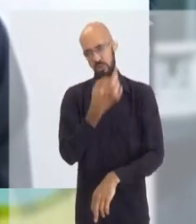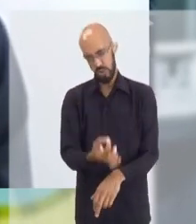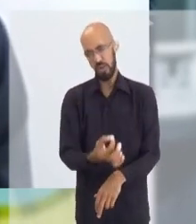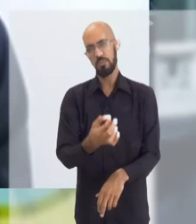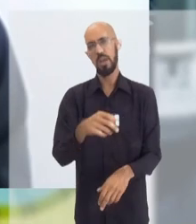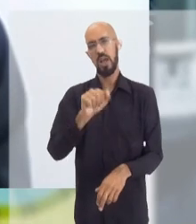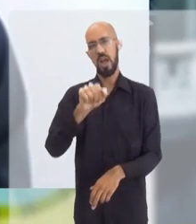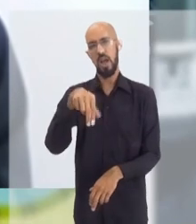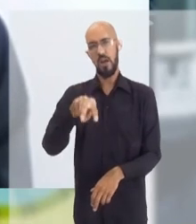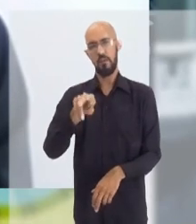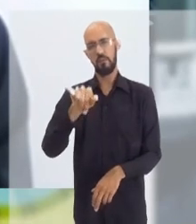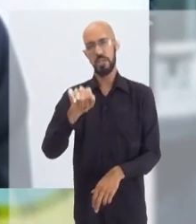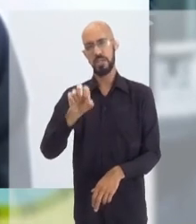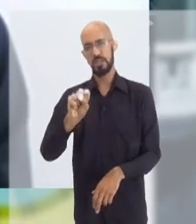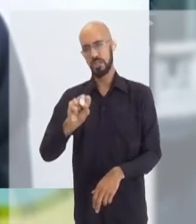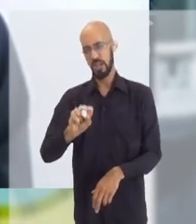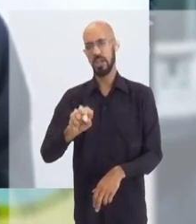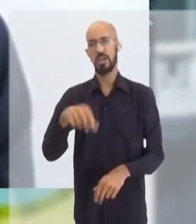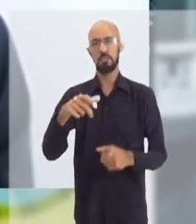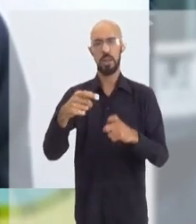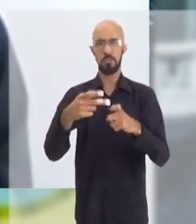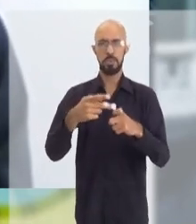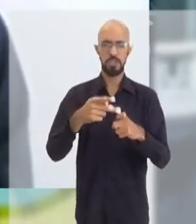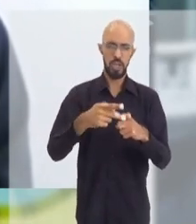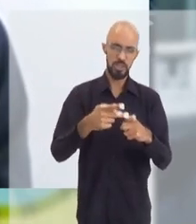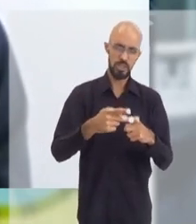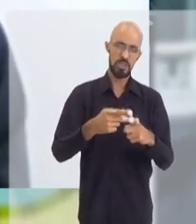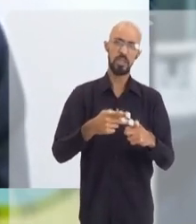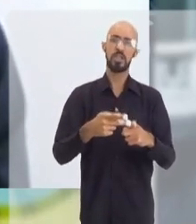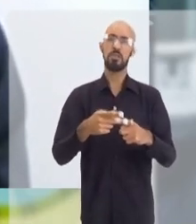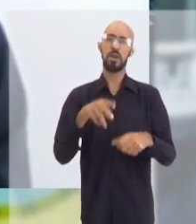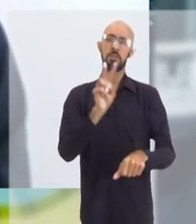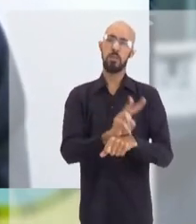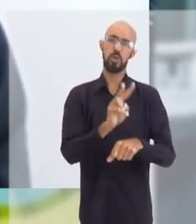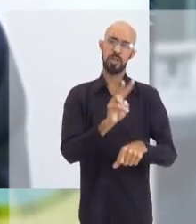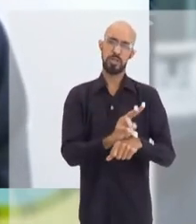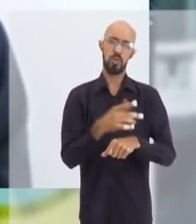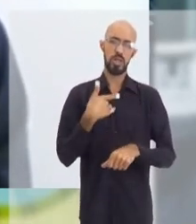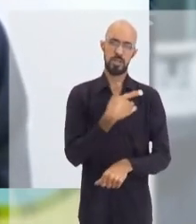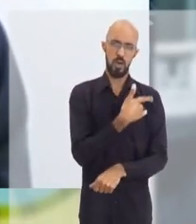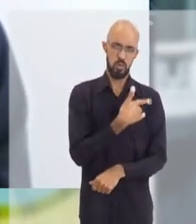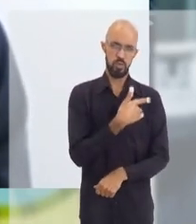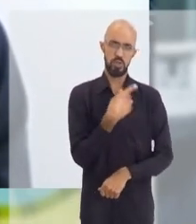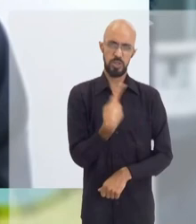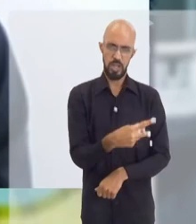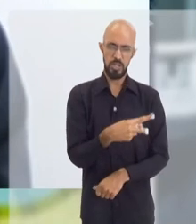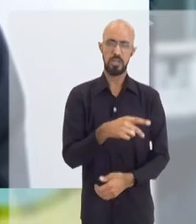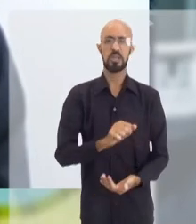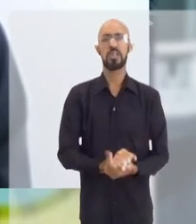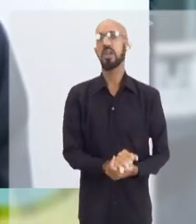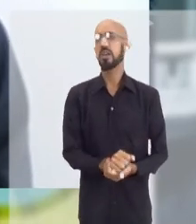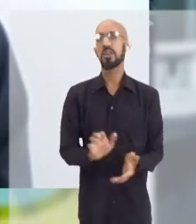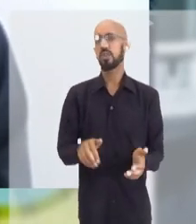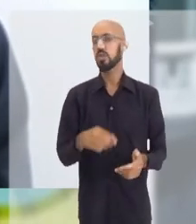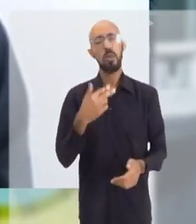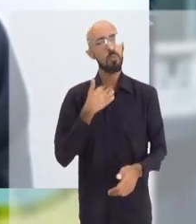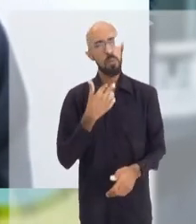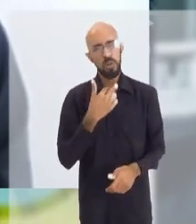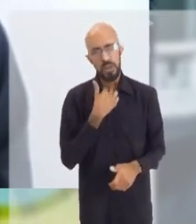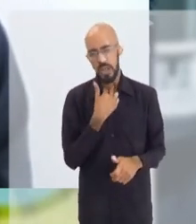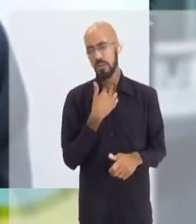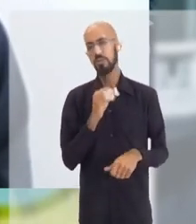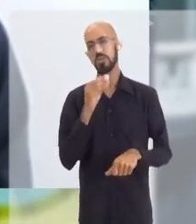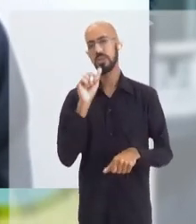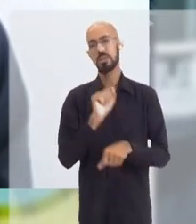recomendadas pela Anvisa, pela Sociedade Brasileira de Pediatria, de imunizações, que vão proteger seus filhos. e nós não podemos